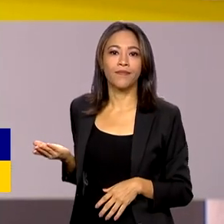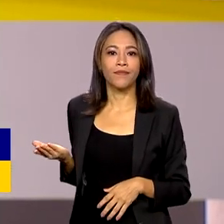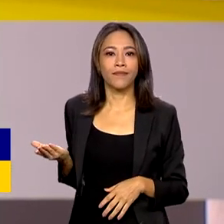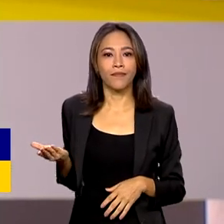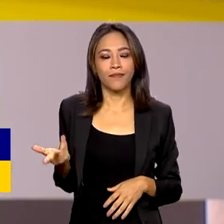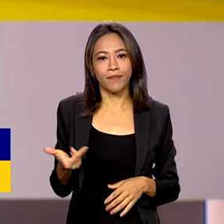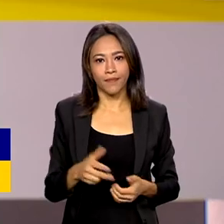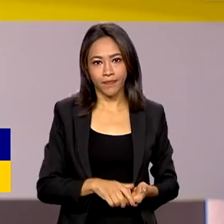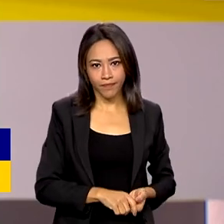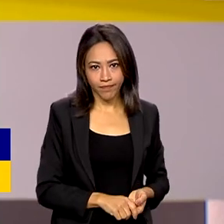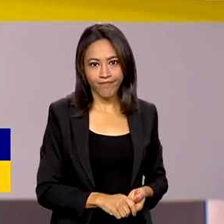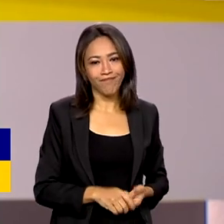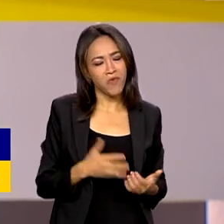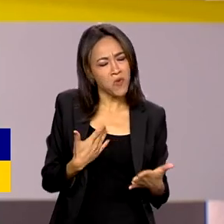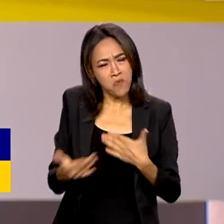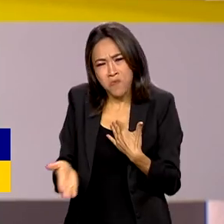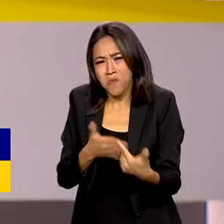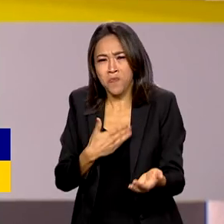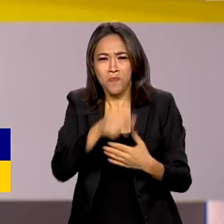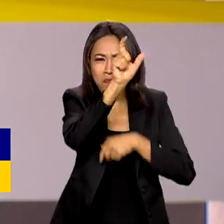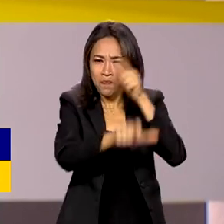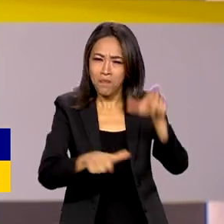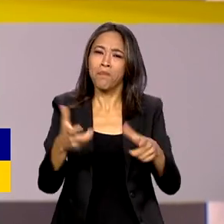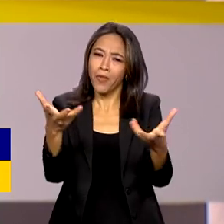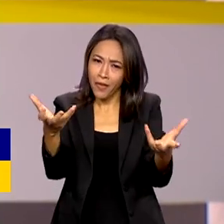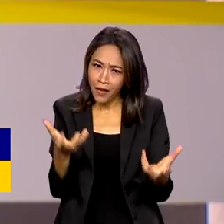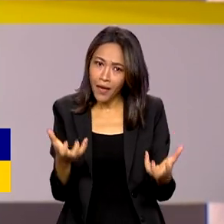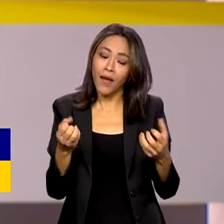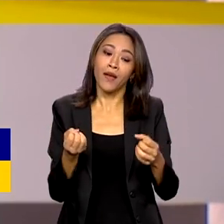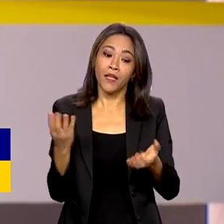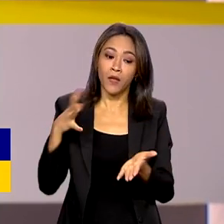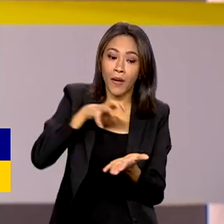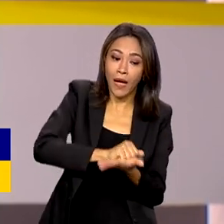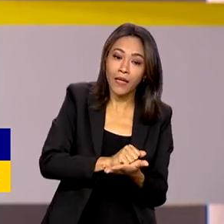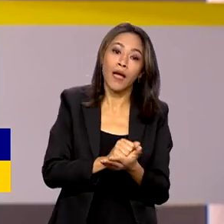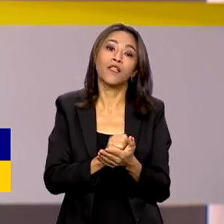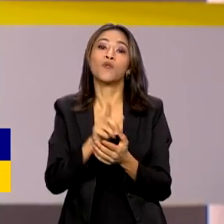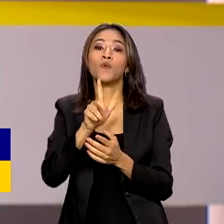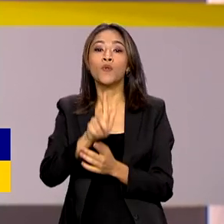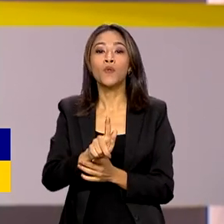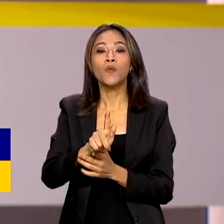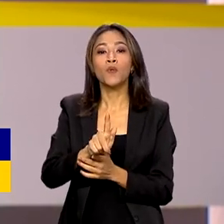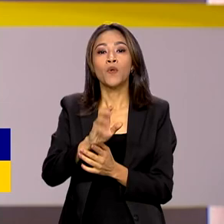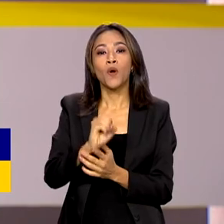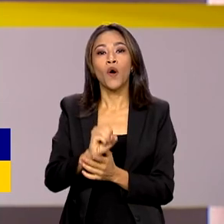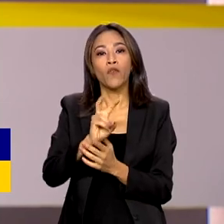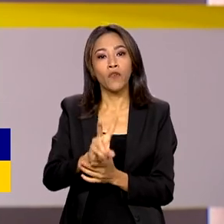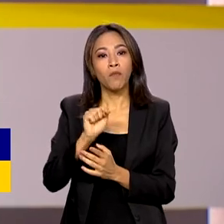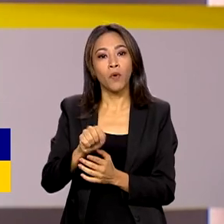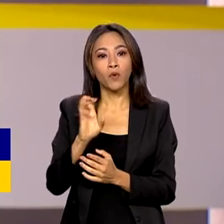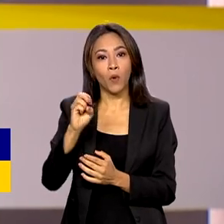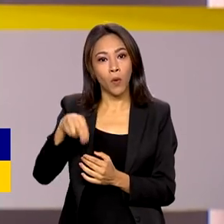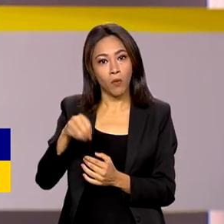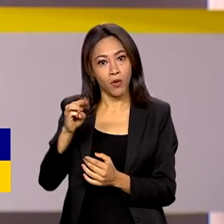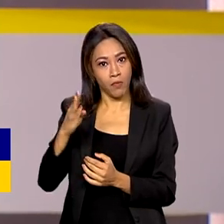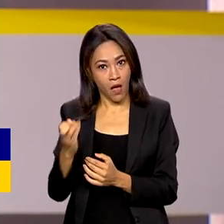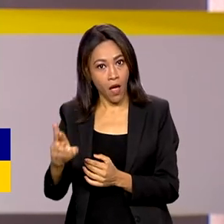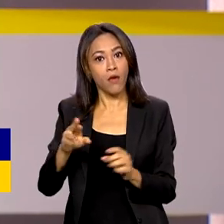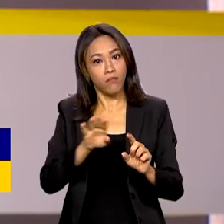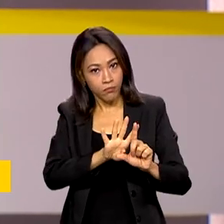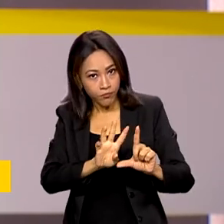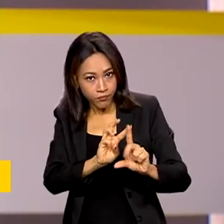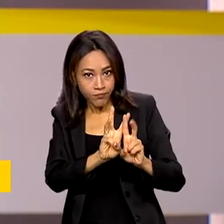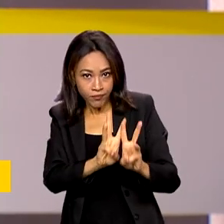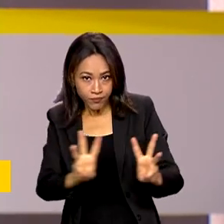.br. Qualquer pessoa com cadastro no gov.br poderá fazer e eleger propostas. O prazo